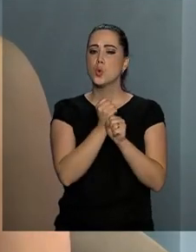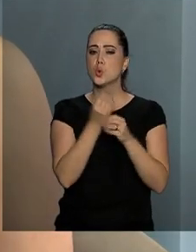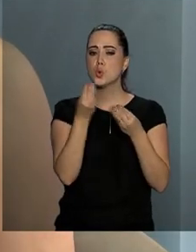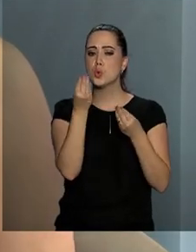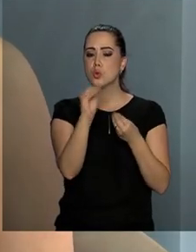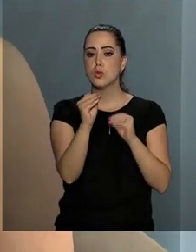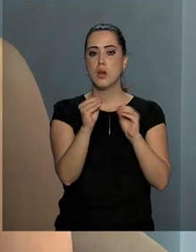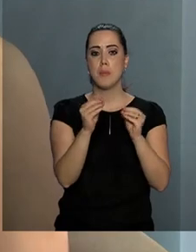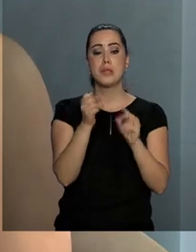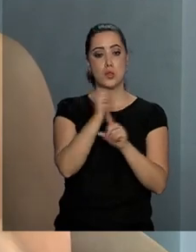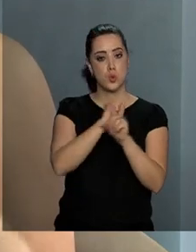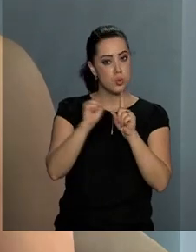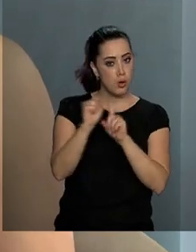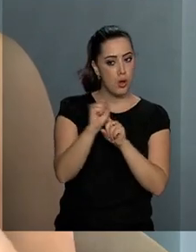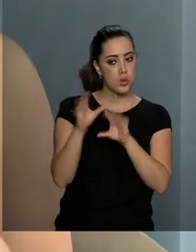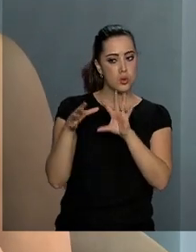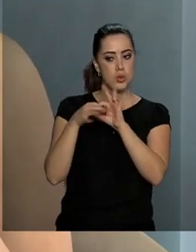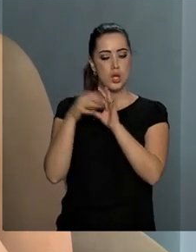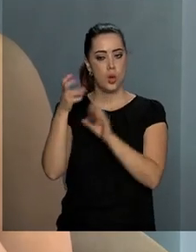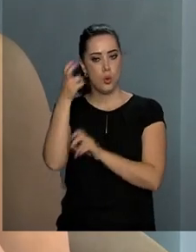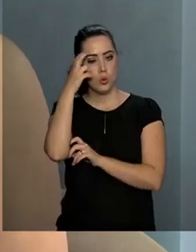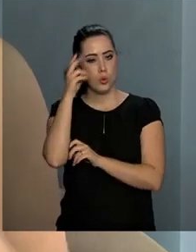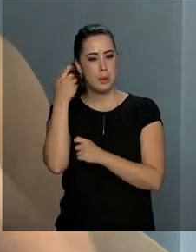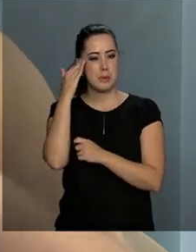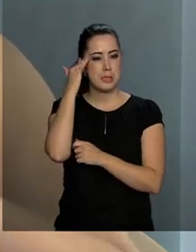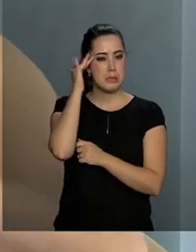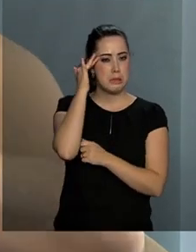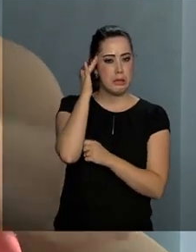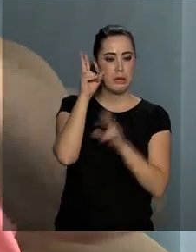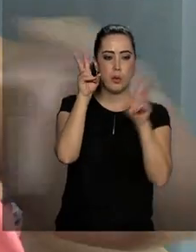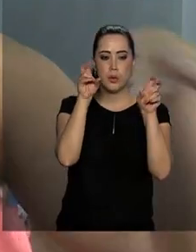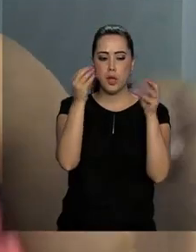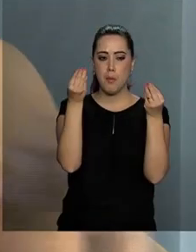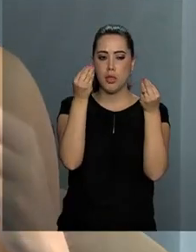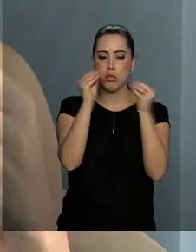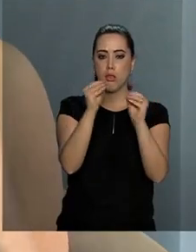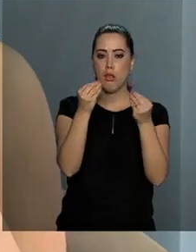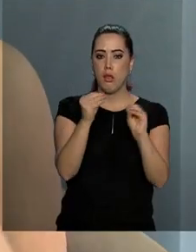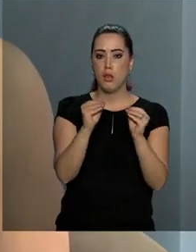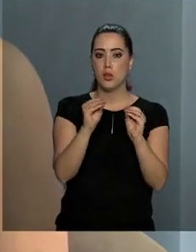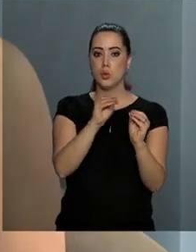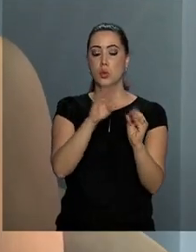repertório sociocultural. Ou seja, o aluno tem de entender o tema dentro do contexto do universo dele.